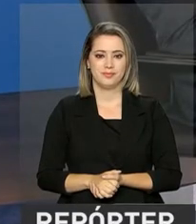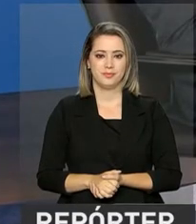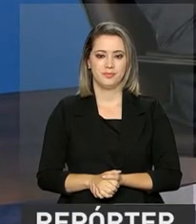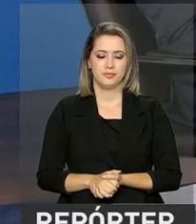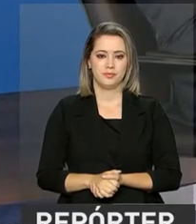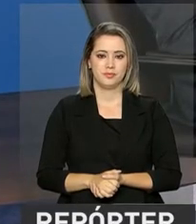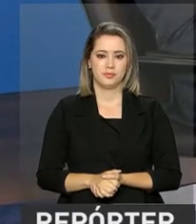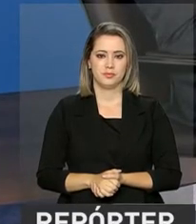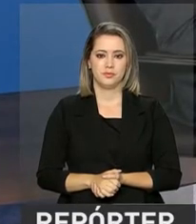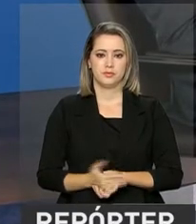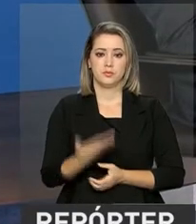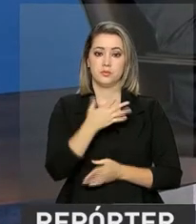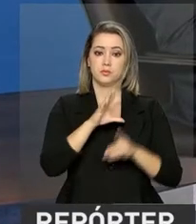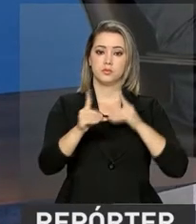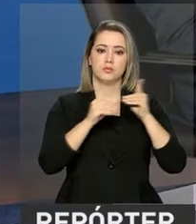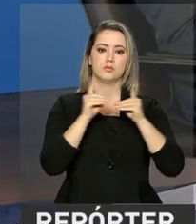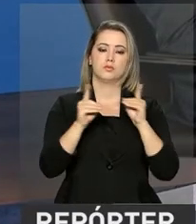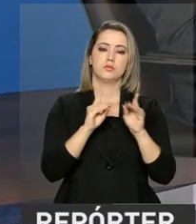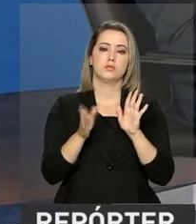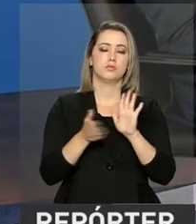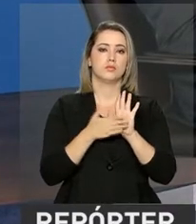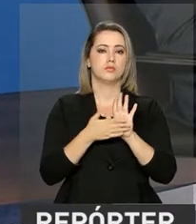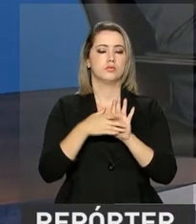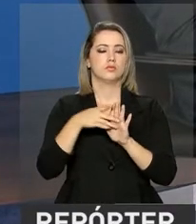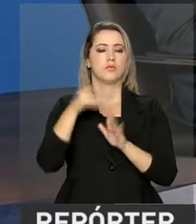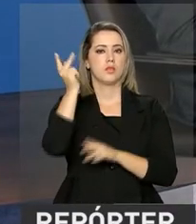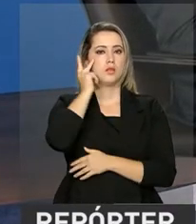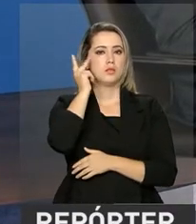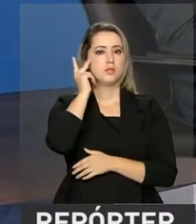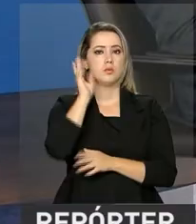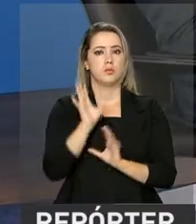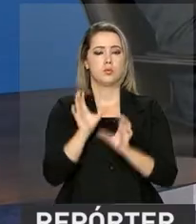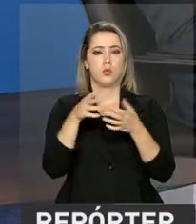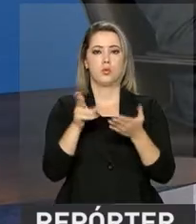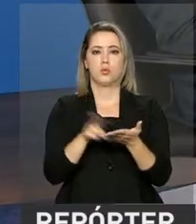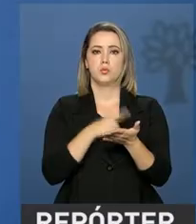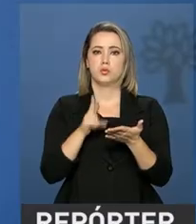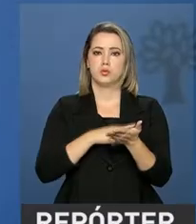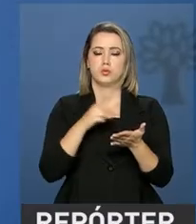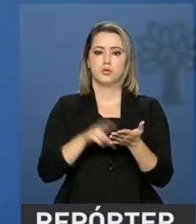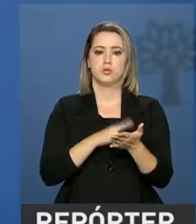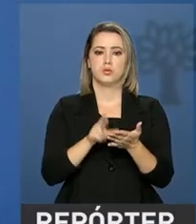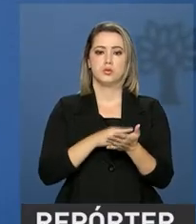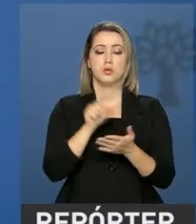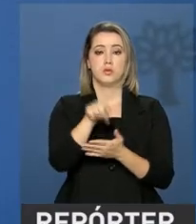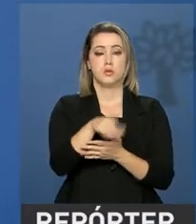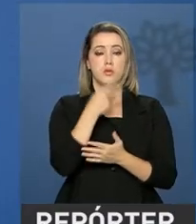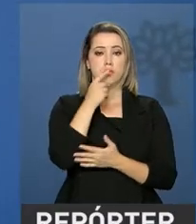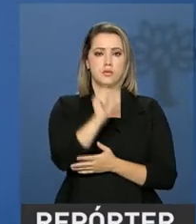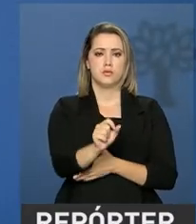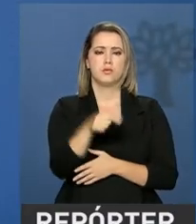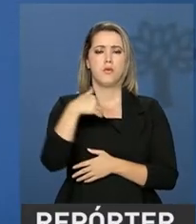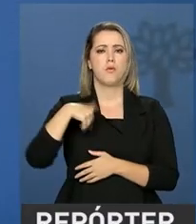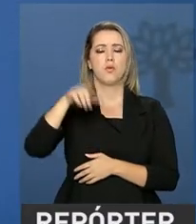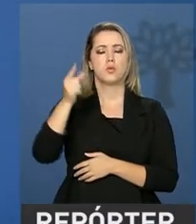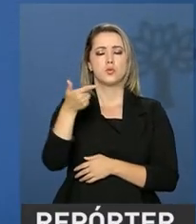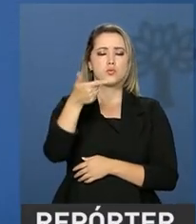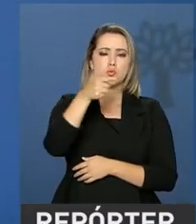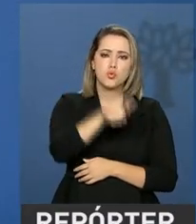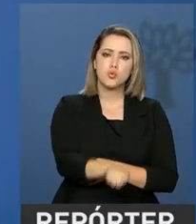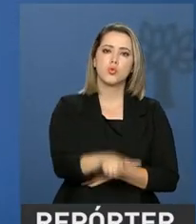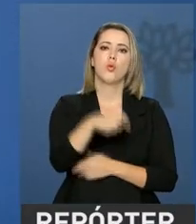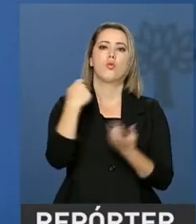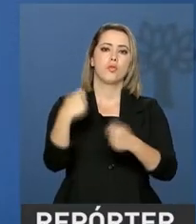No debate promovido em São Paulo por uma revista de circulação nacional, o ministro da Fazenda defendeu mais uma vez